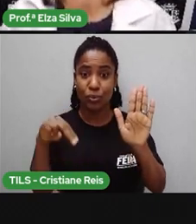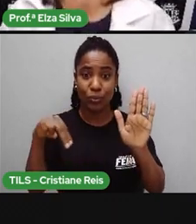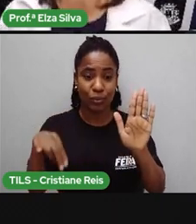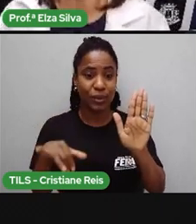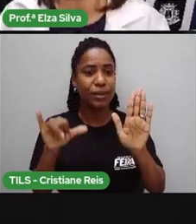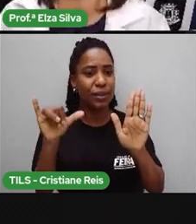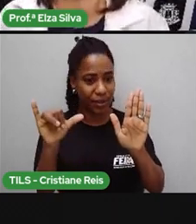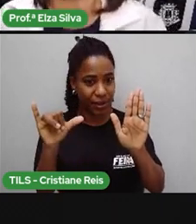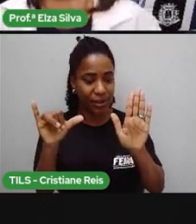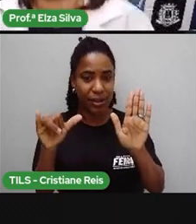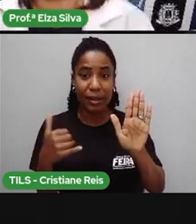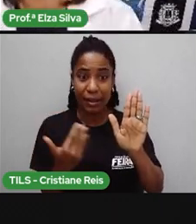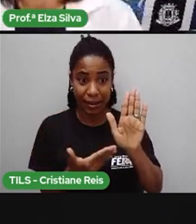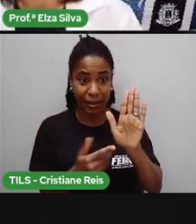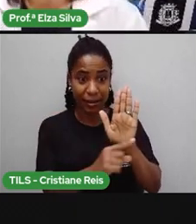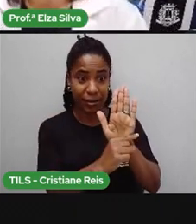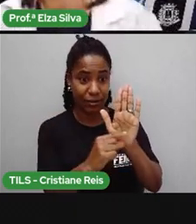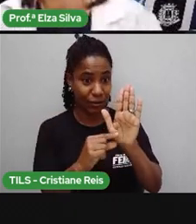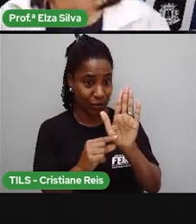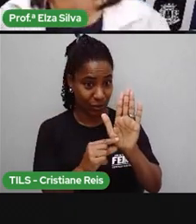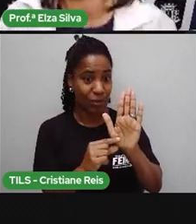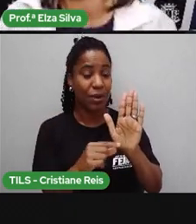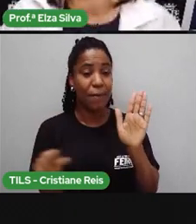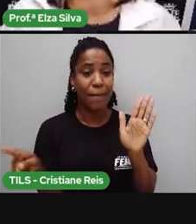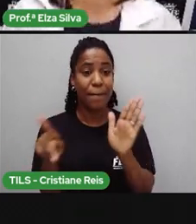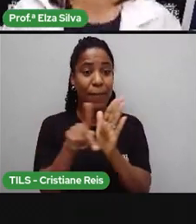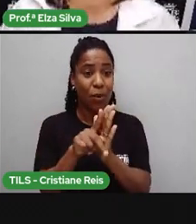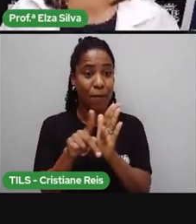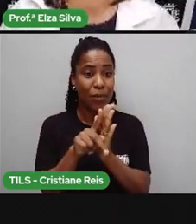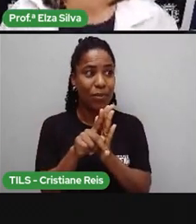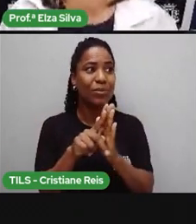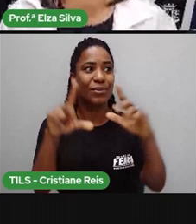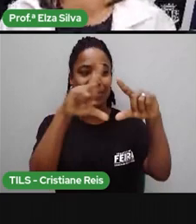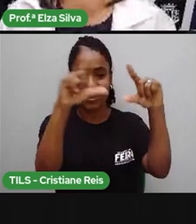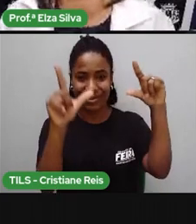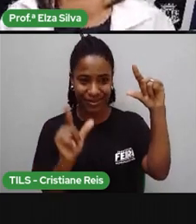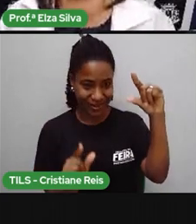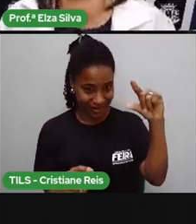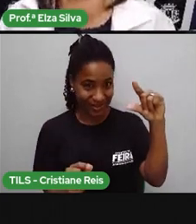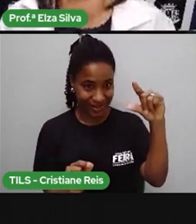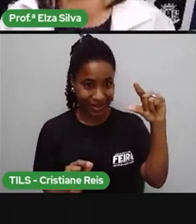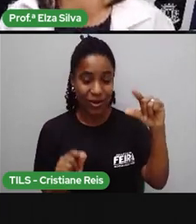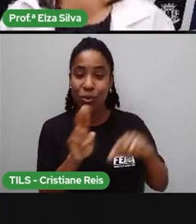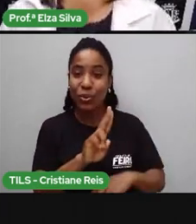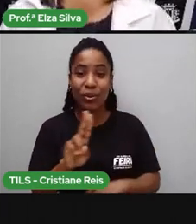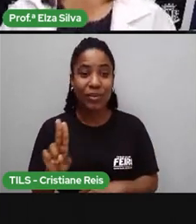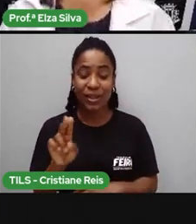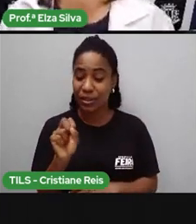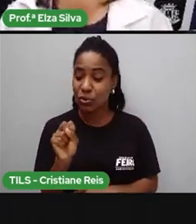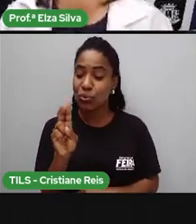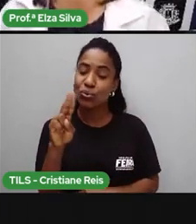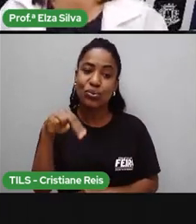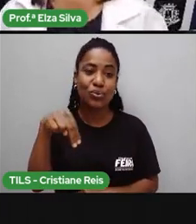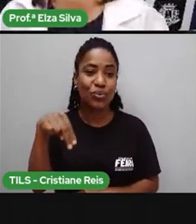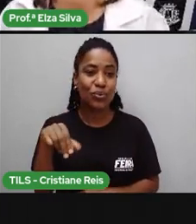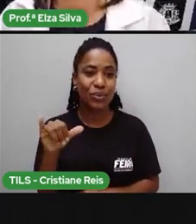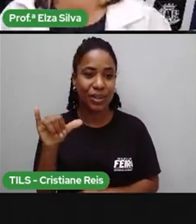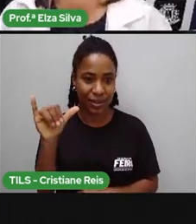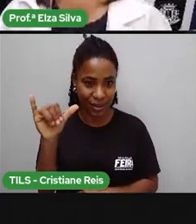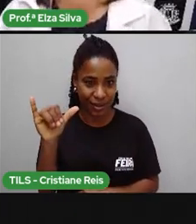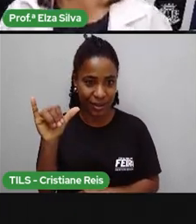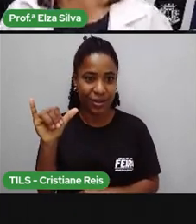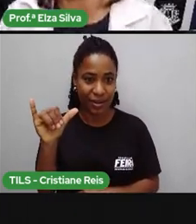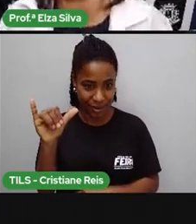autor nigeriano. Na verdade, este é o apelido dele. A forma como ele é chamado